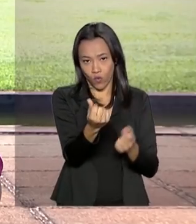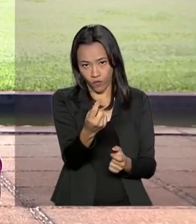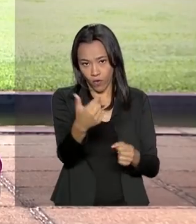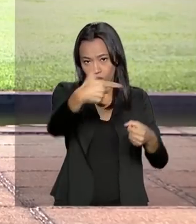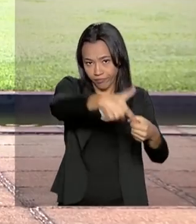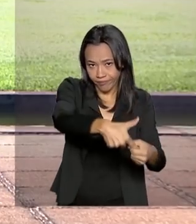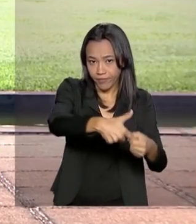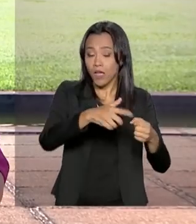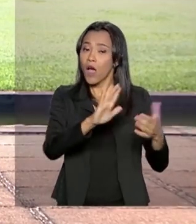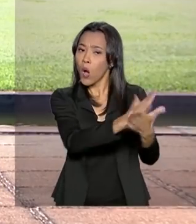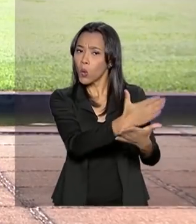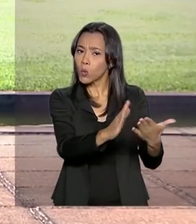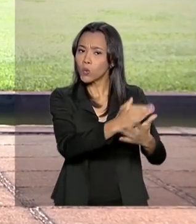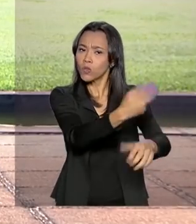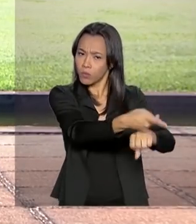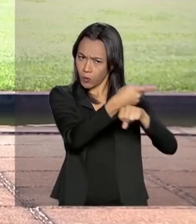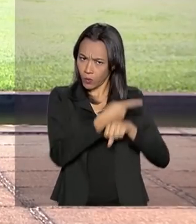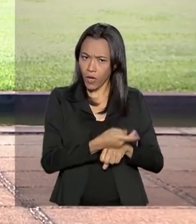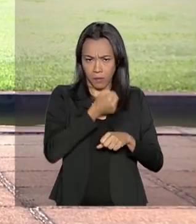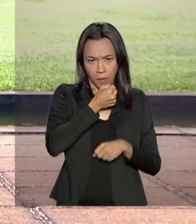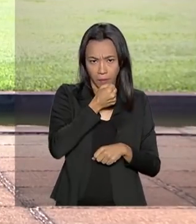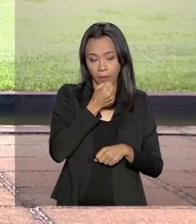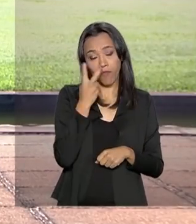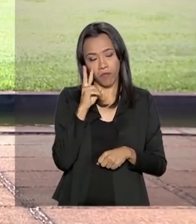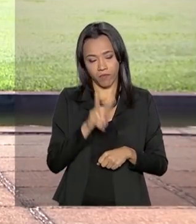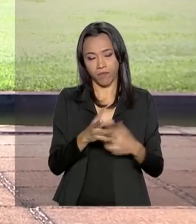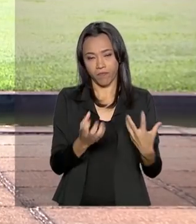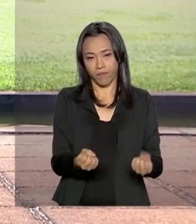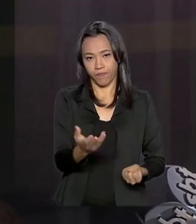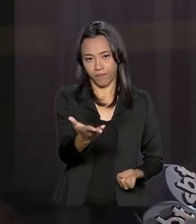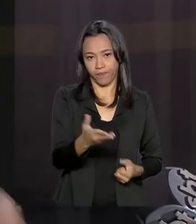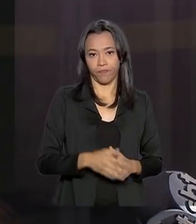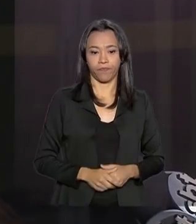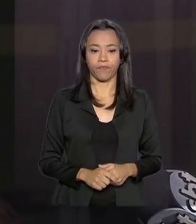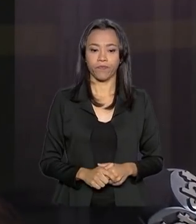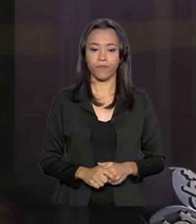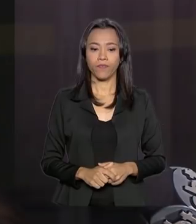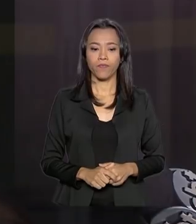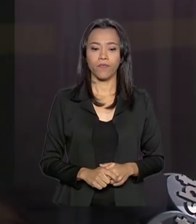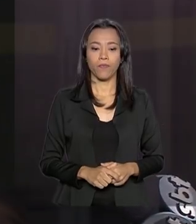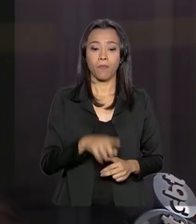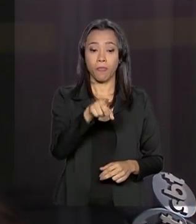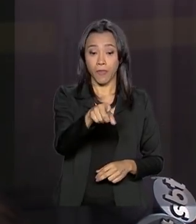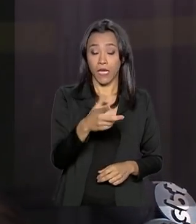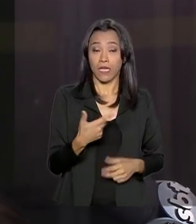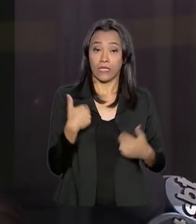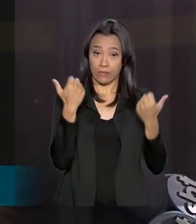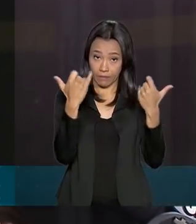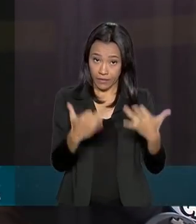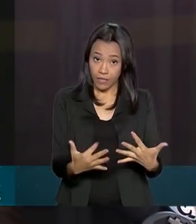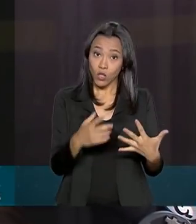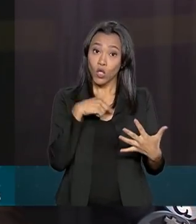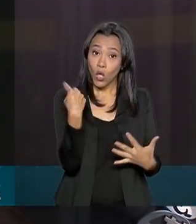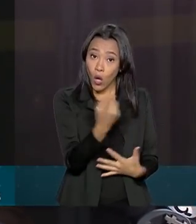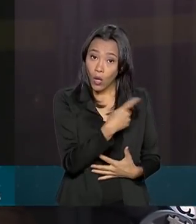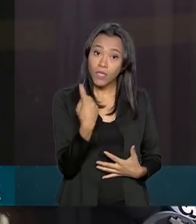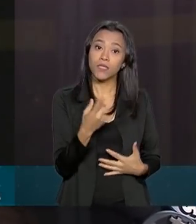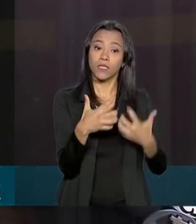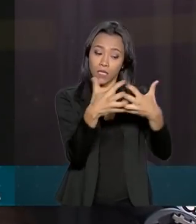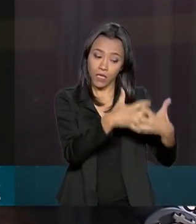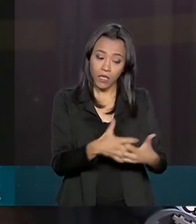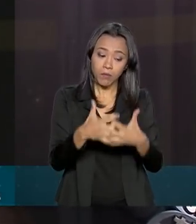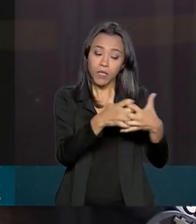caminhoneiros conversaram com os jornalistas. Vamos ver como foi. Nós, caminhoneiros, conquistamos uma tabela,